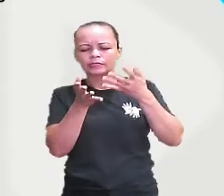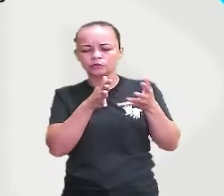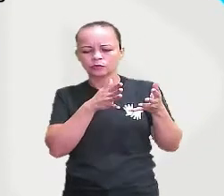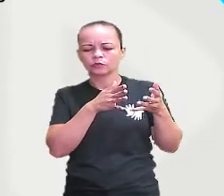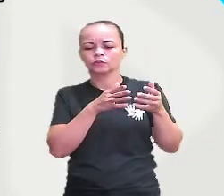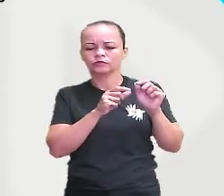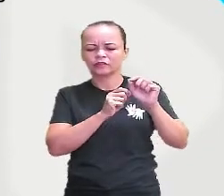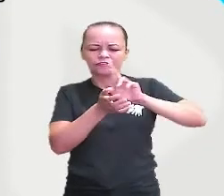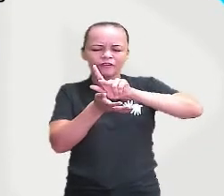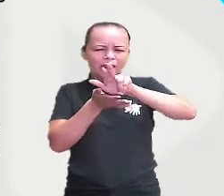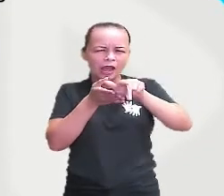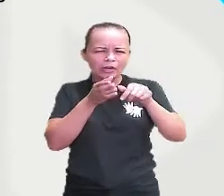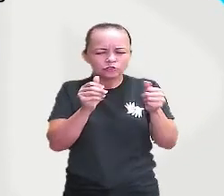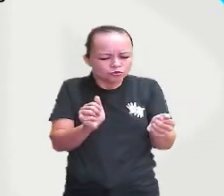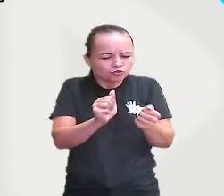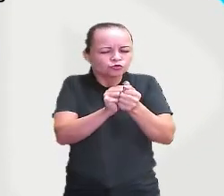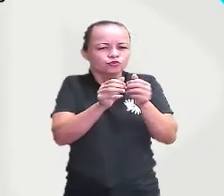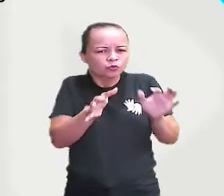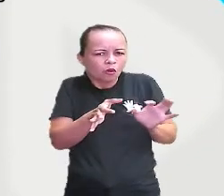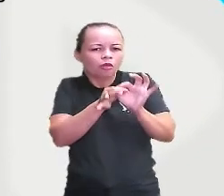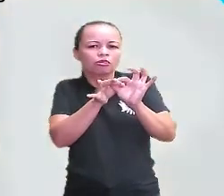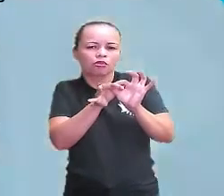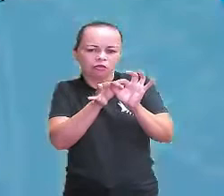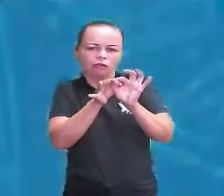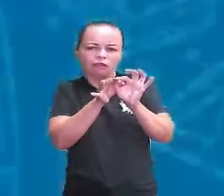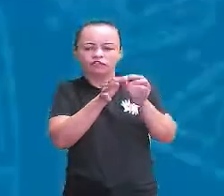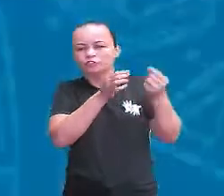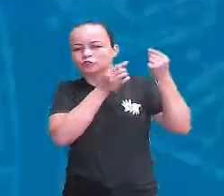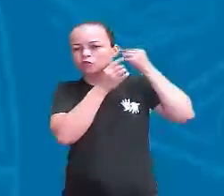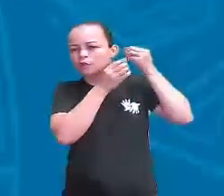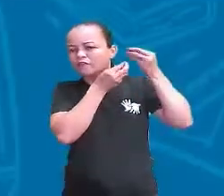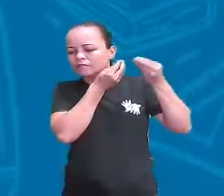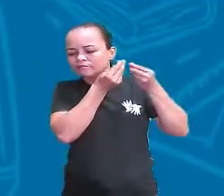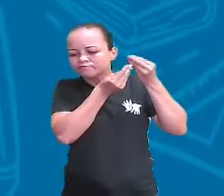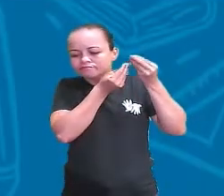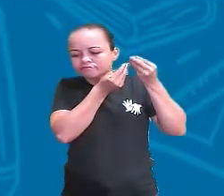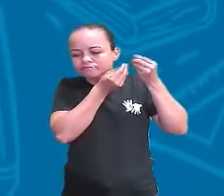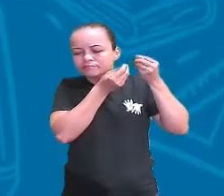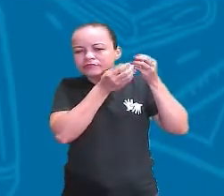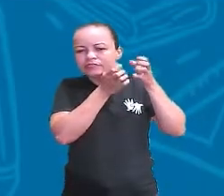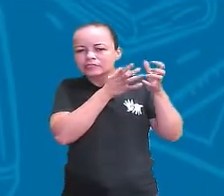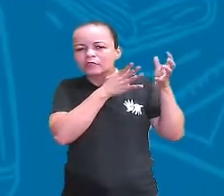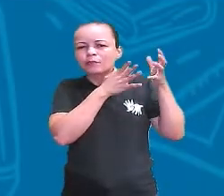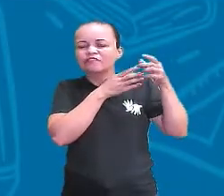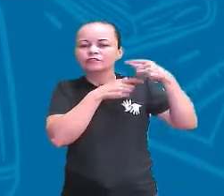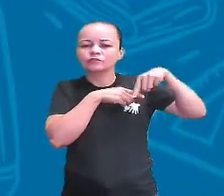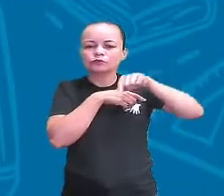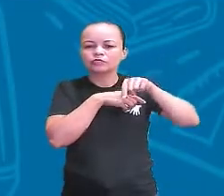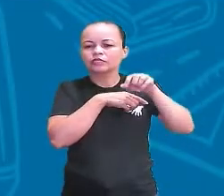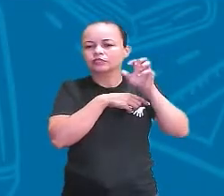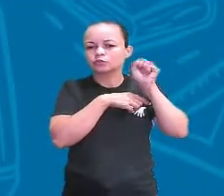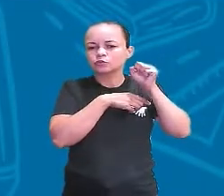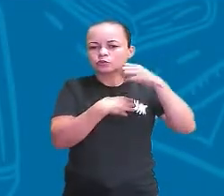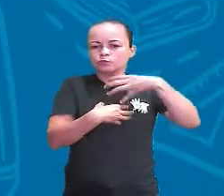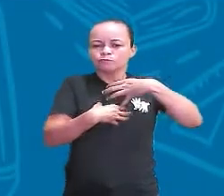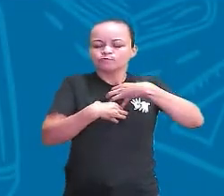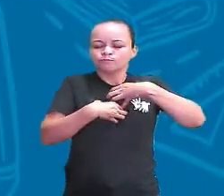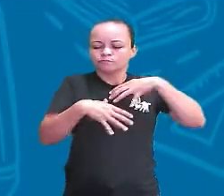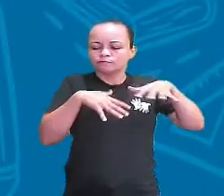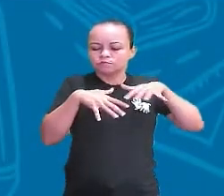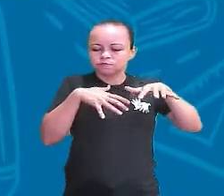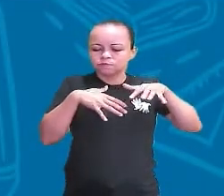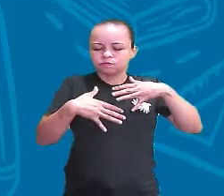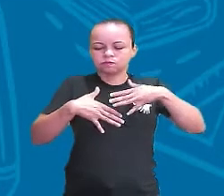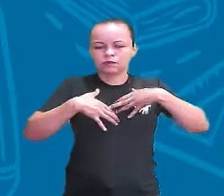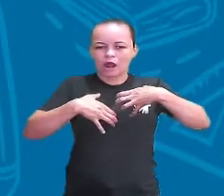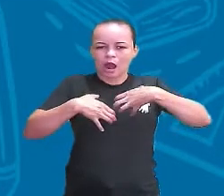unidos, todos eles juntos. Eles servem para fazer com que a gente escute os sons de todo